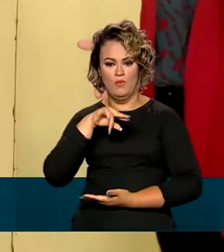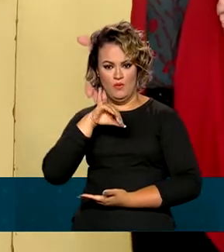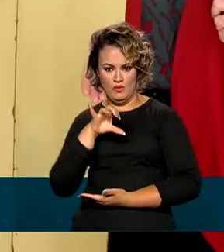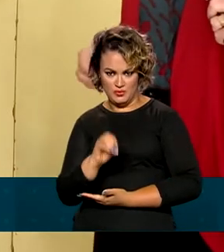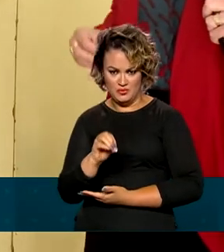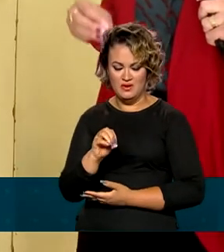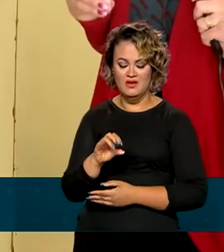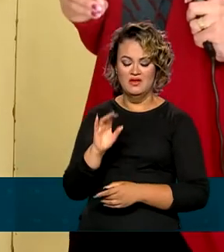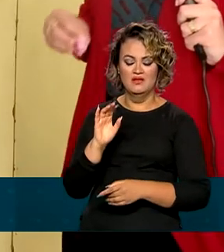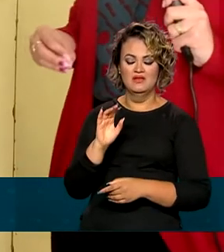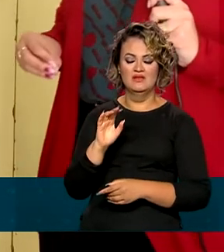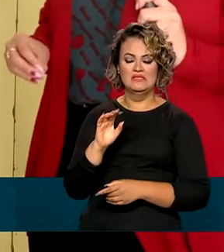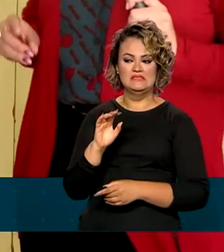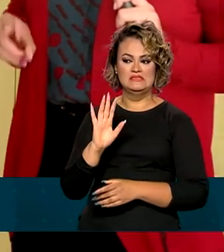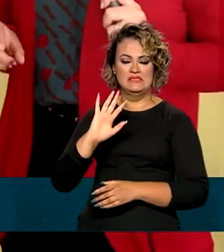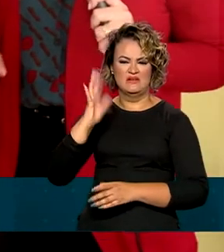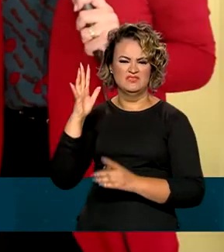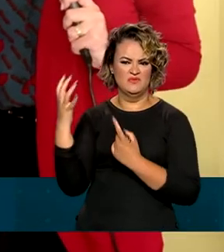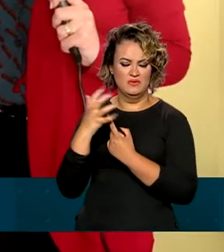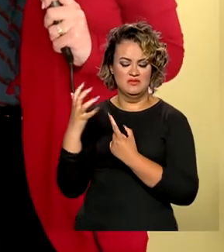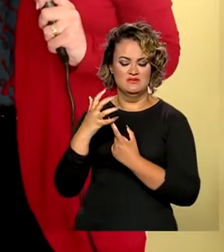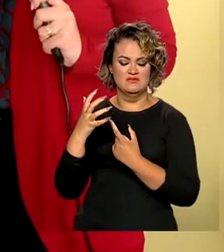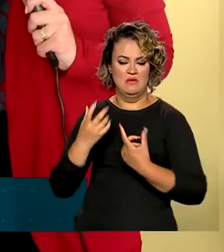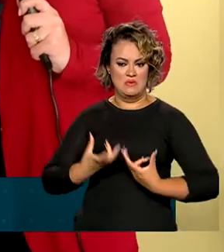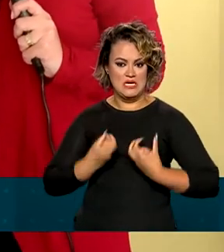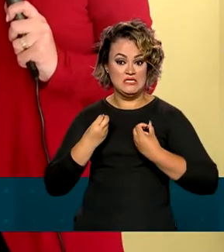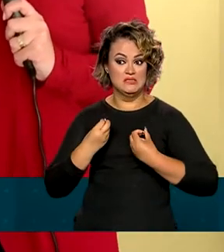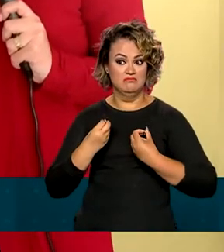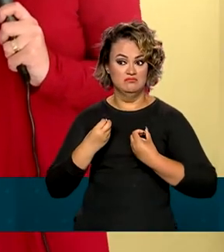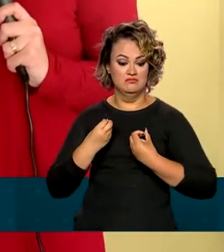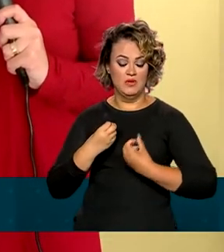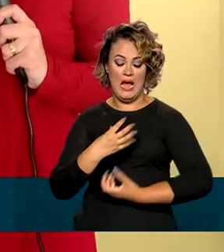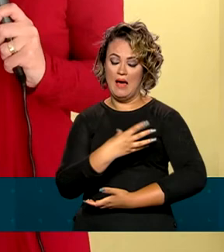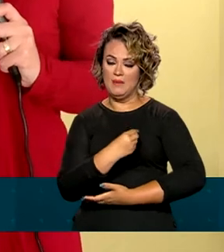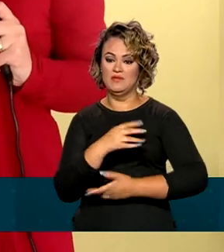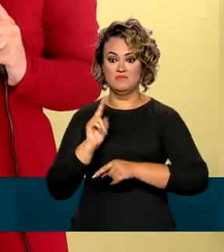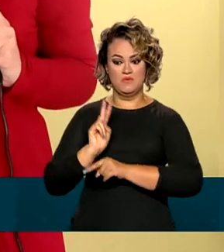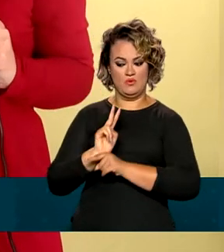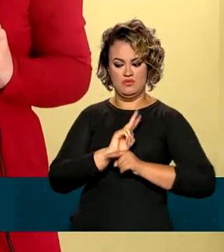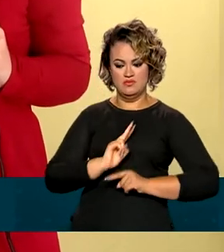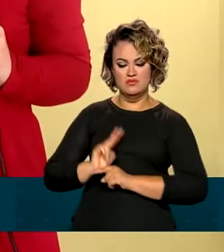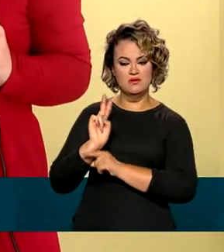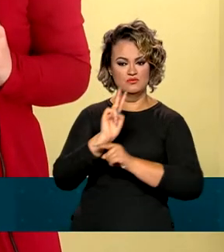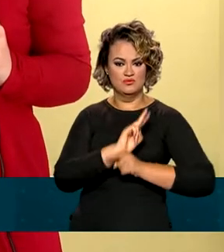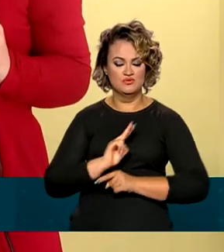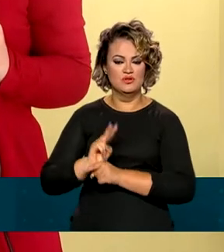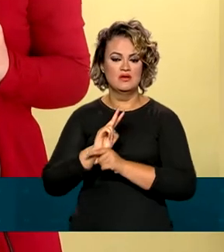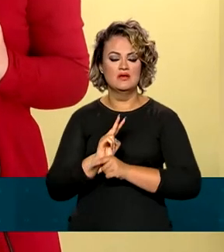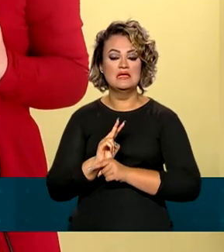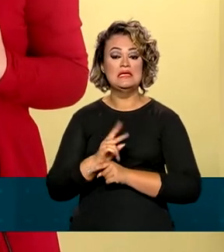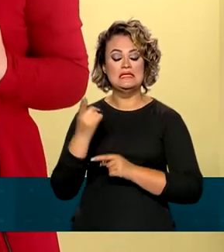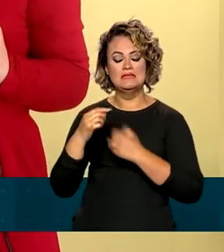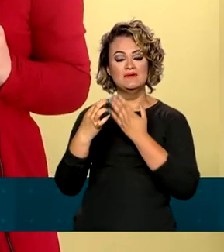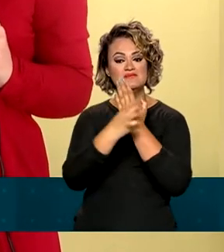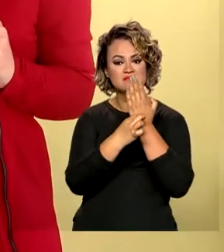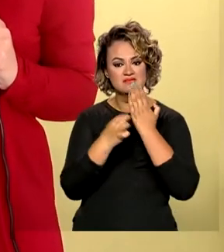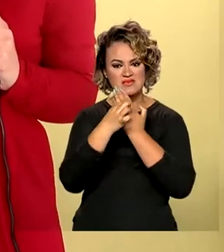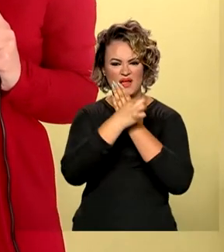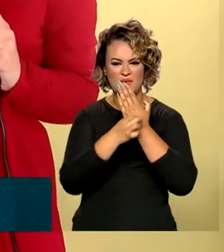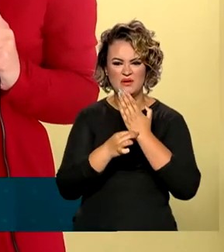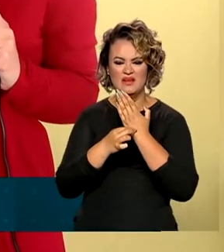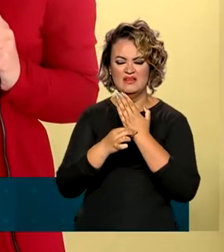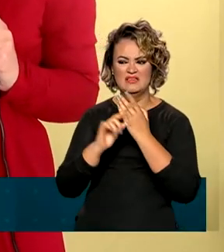desenvolvimento desse tipo de câncer caem na mulher. Além disso, durante a amamentação, algumas células que poderiam ter